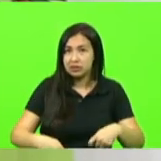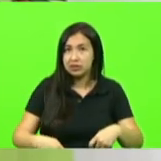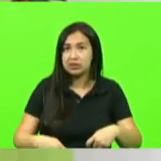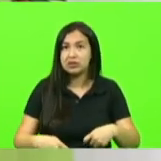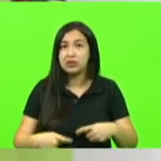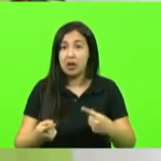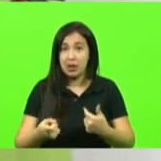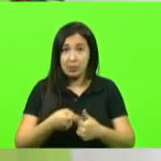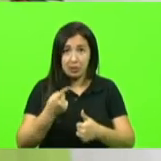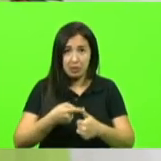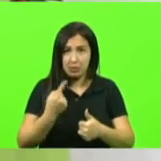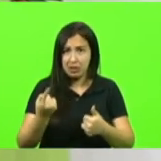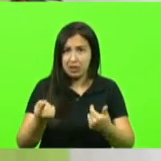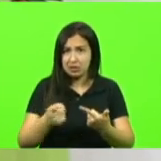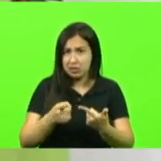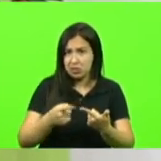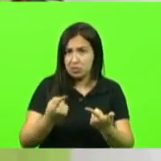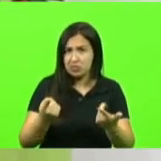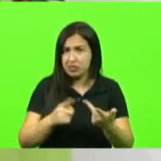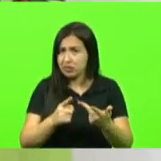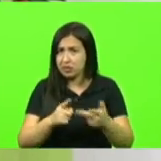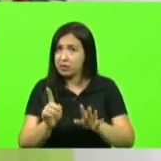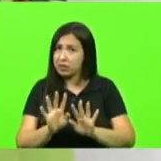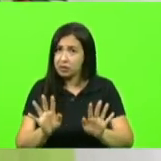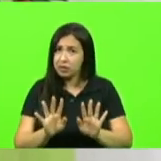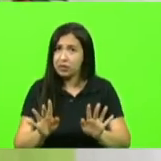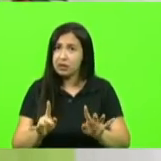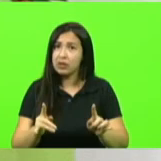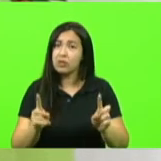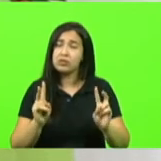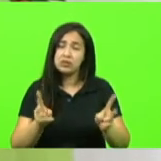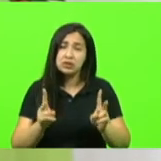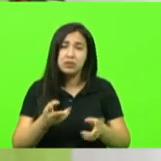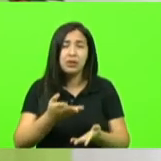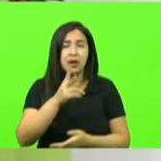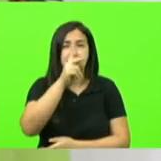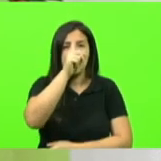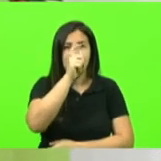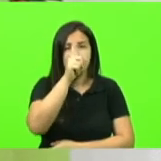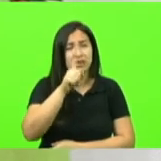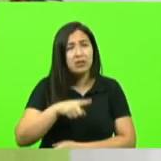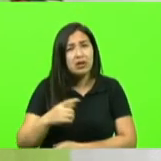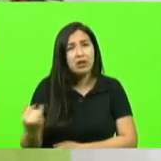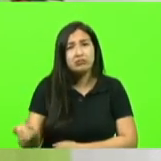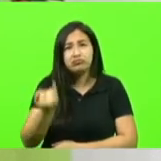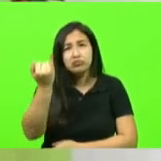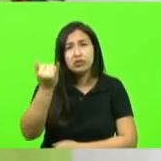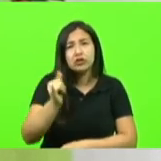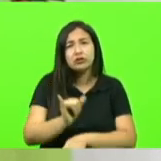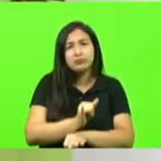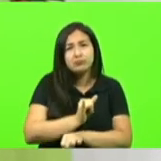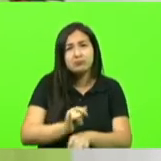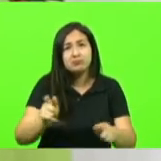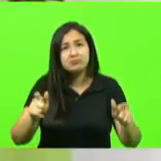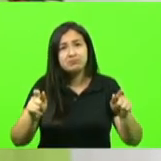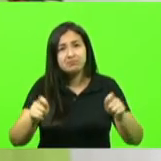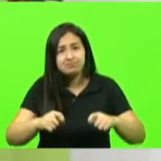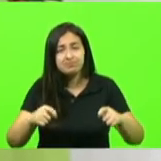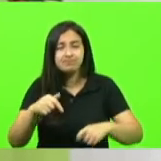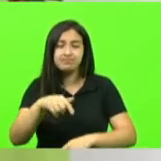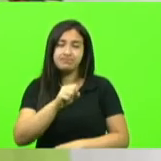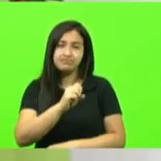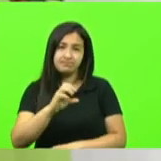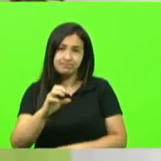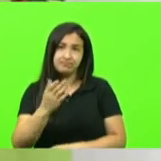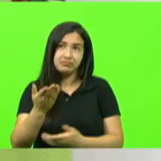vez nem na segunda nem na terceira num hospital tão importante tão estratégico para Santa Catarina que é o